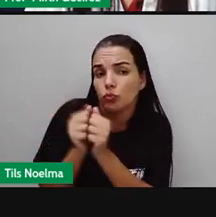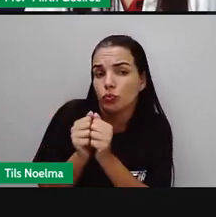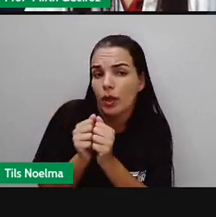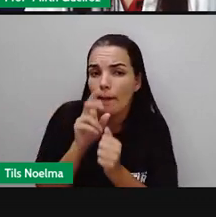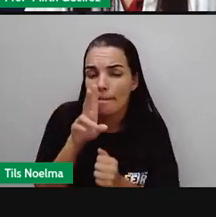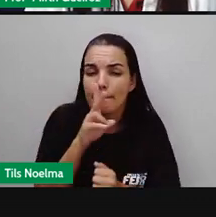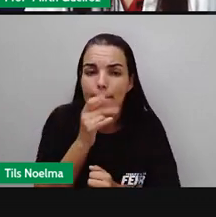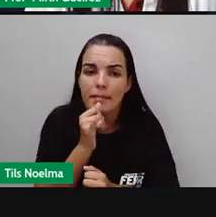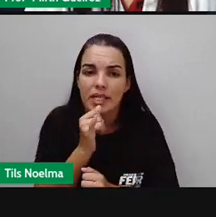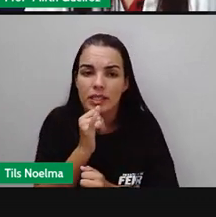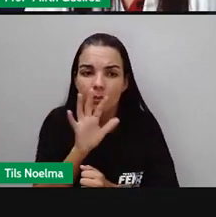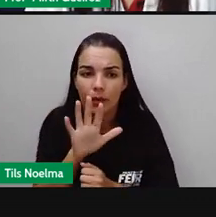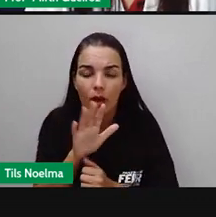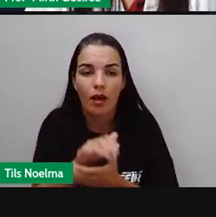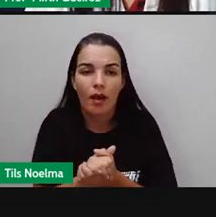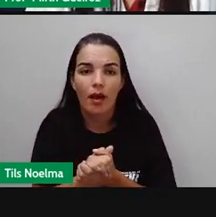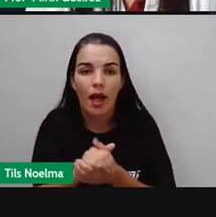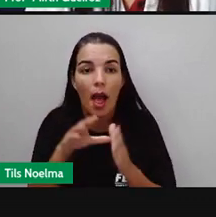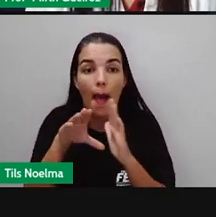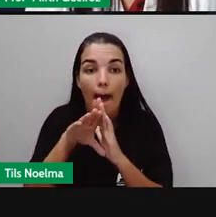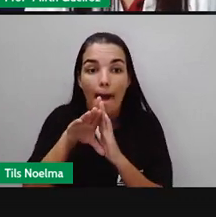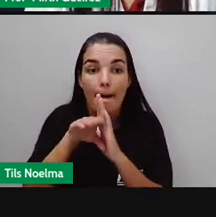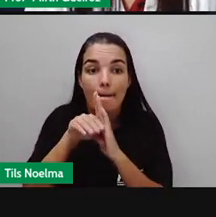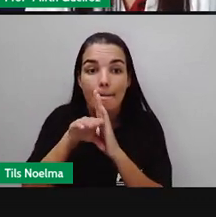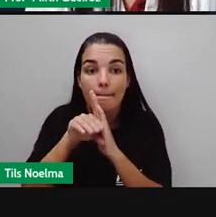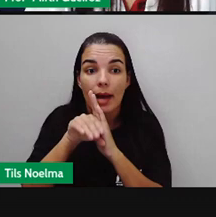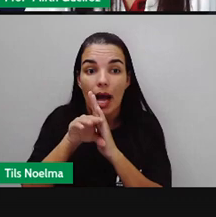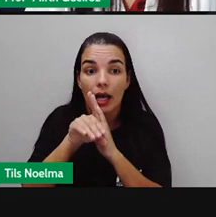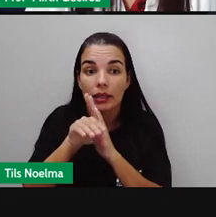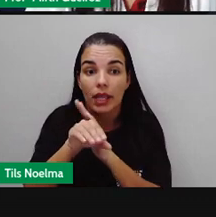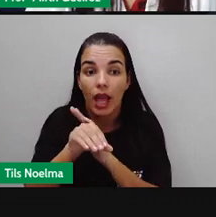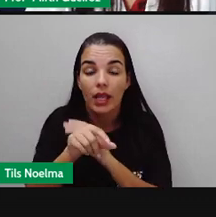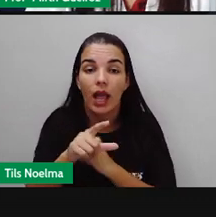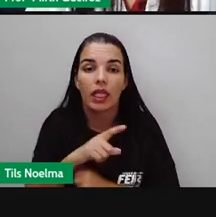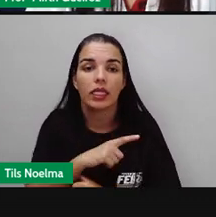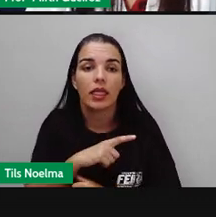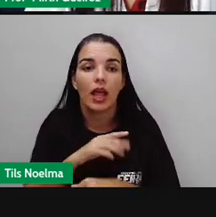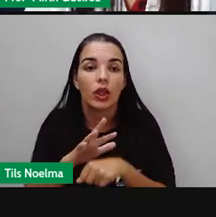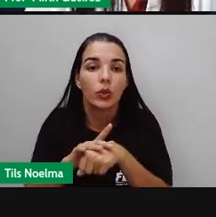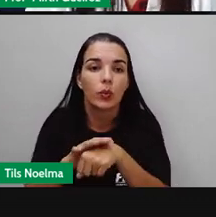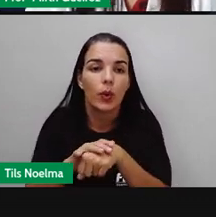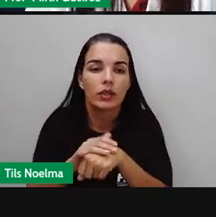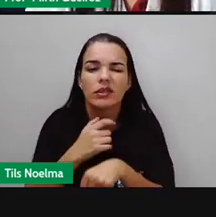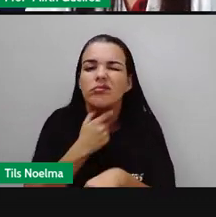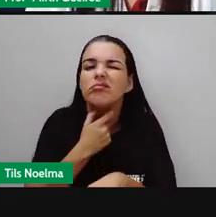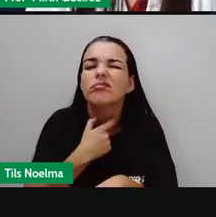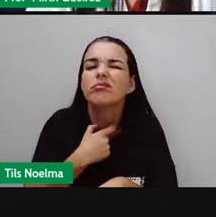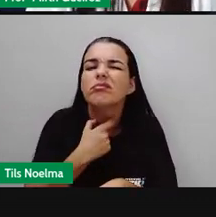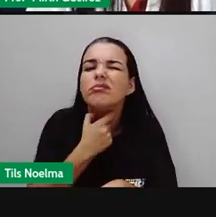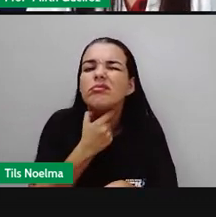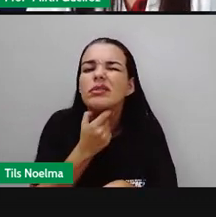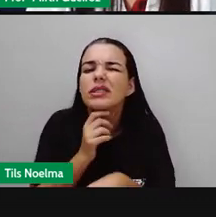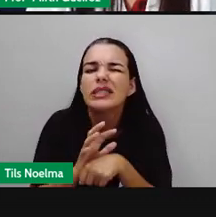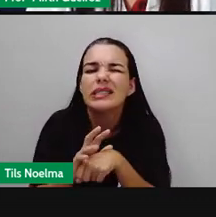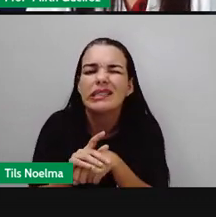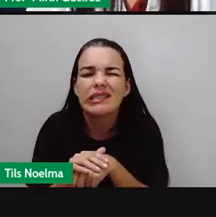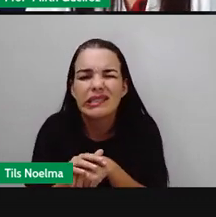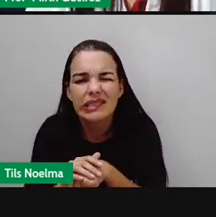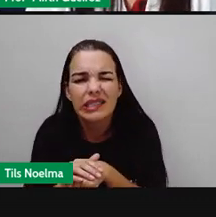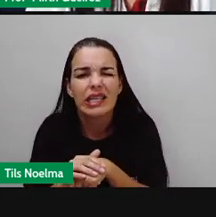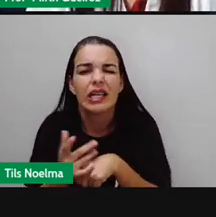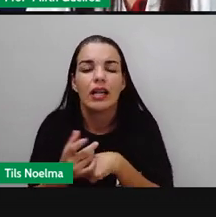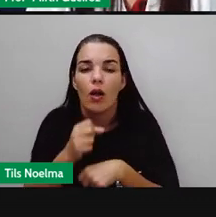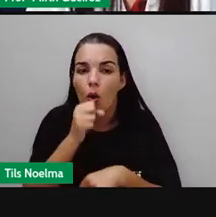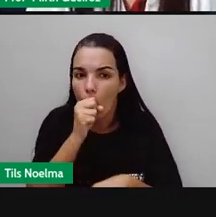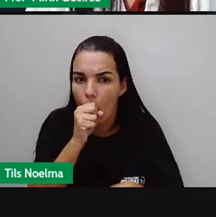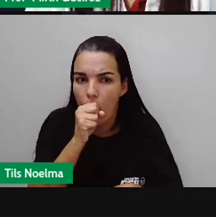elas podem... Nós temos doenças, por exemplo, como a garganta inflamada, é causada por bactérias,